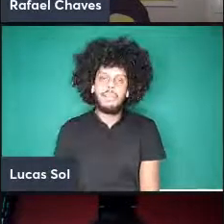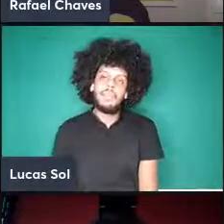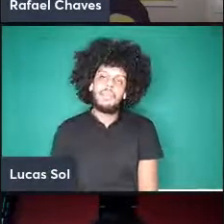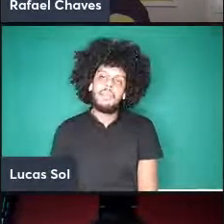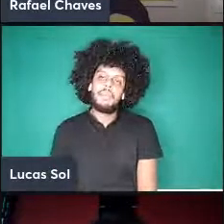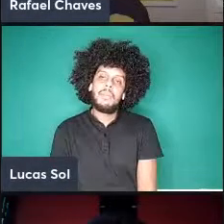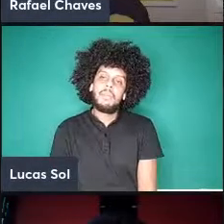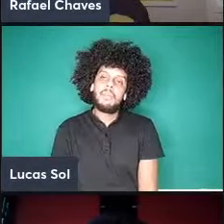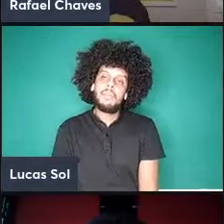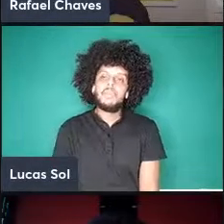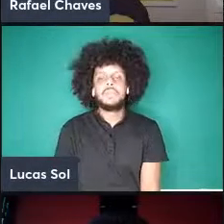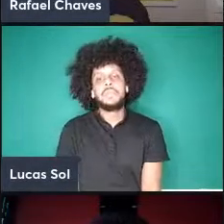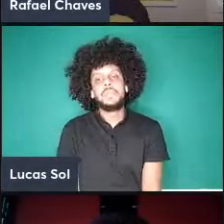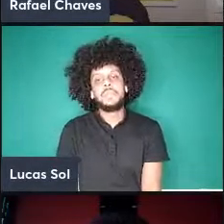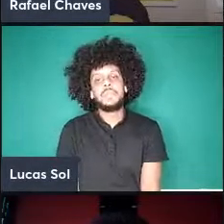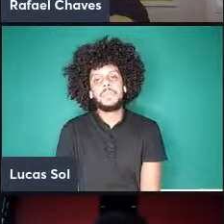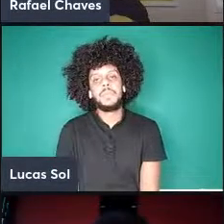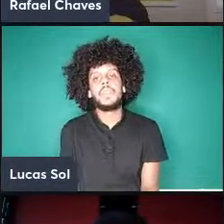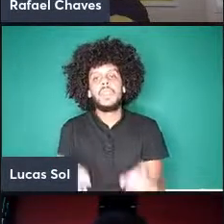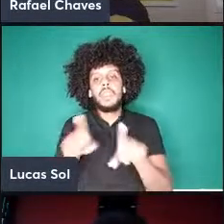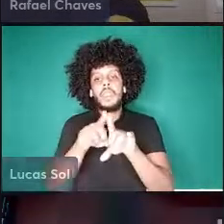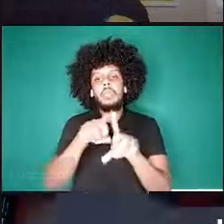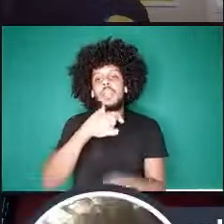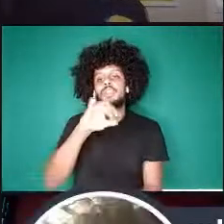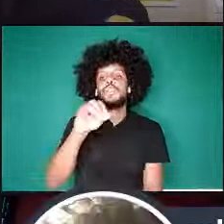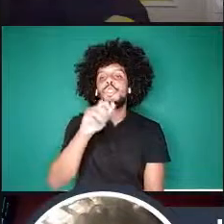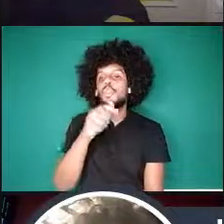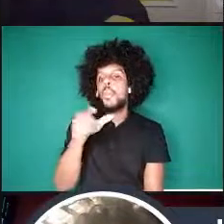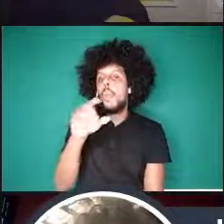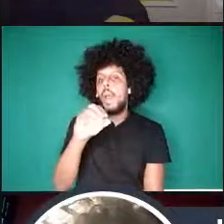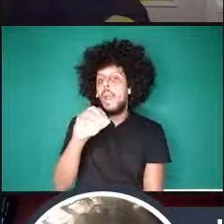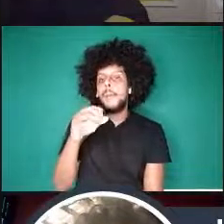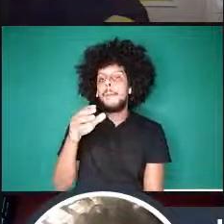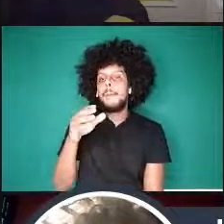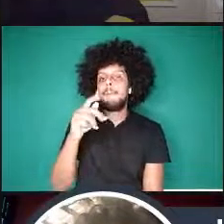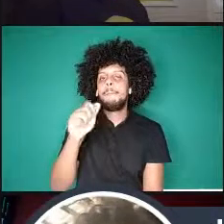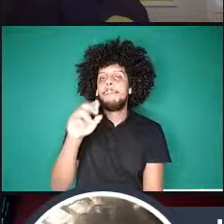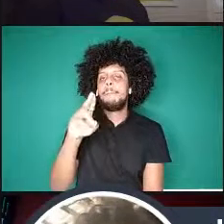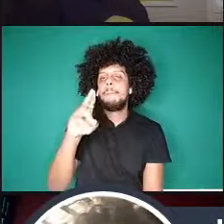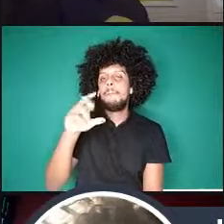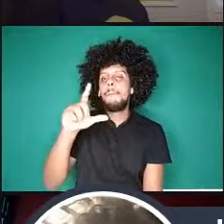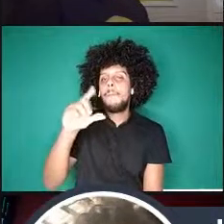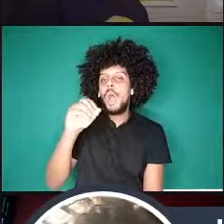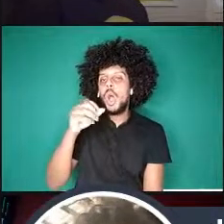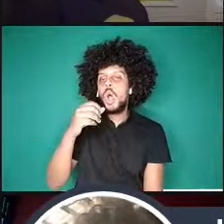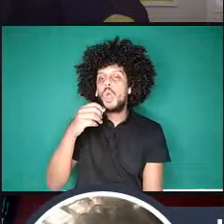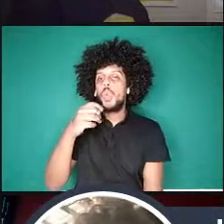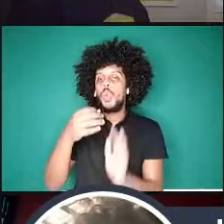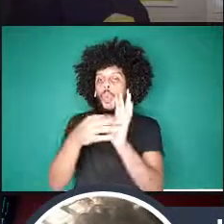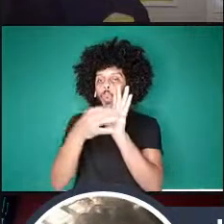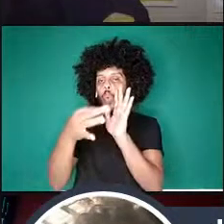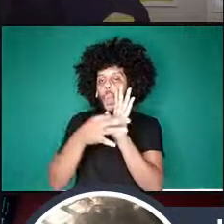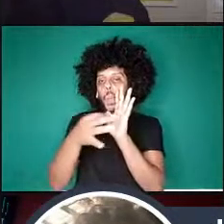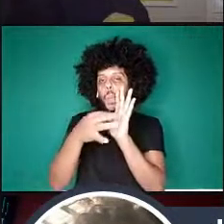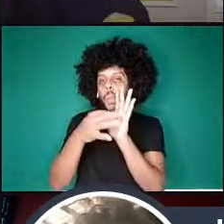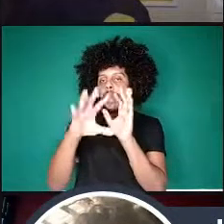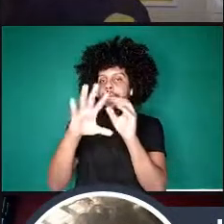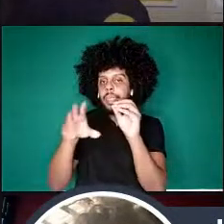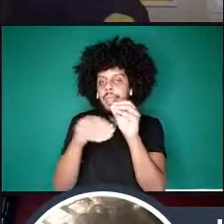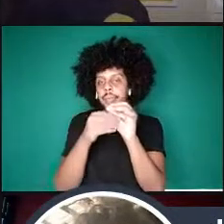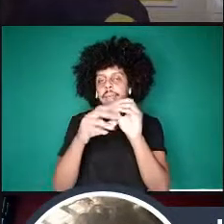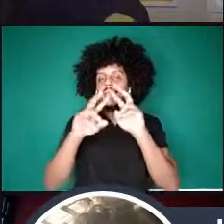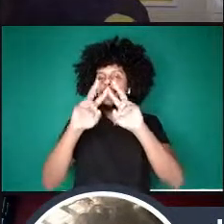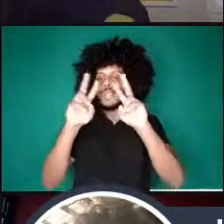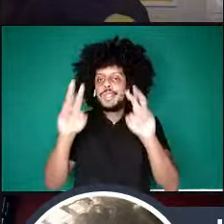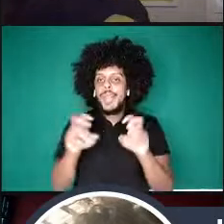bom o João Paulo faz um comentário aqui sobre as a rede